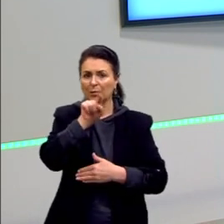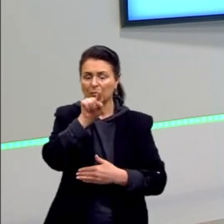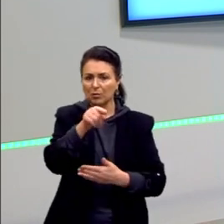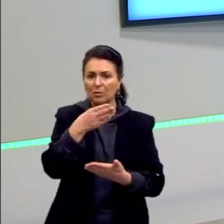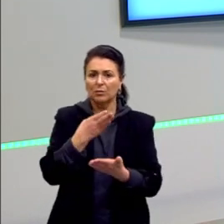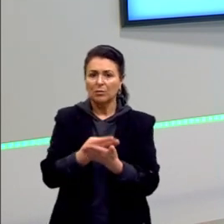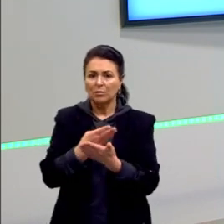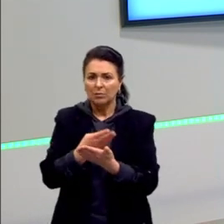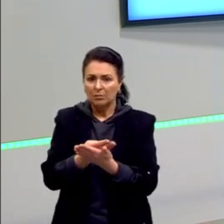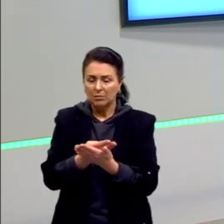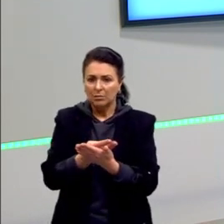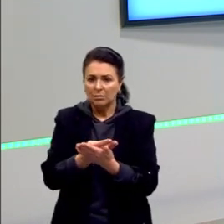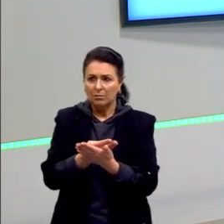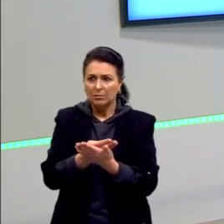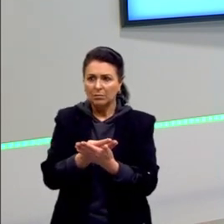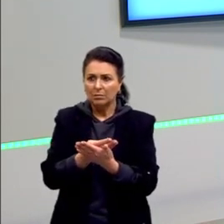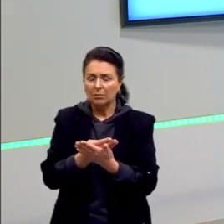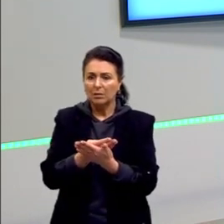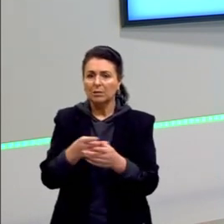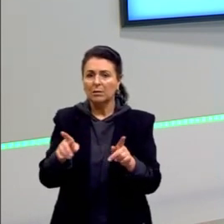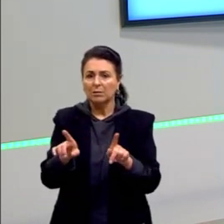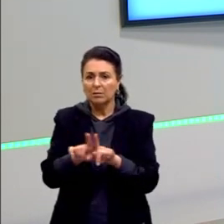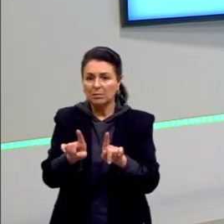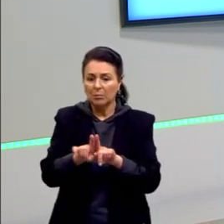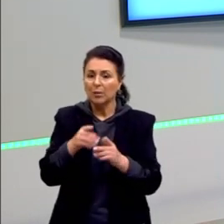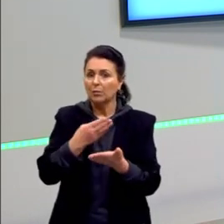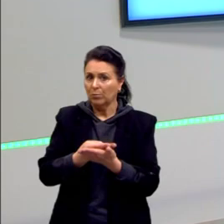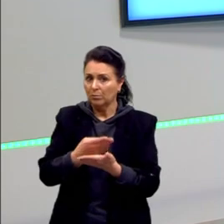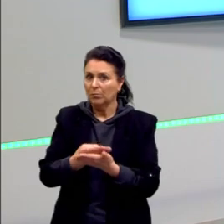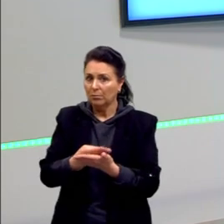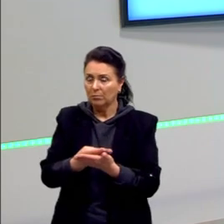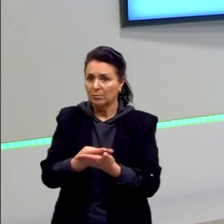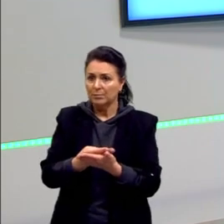aí com as questões e, ao mesmo tempo, estudando.